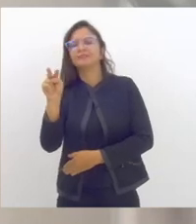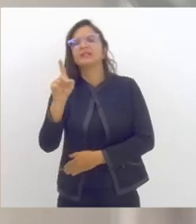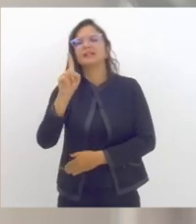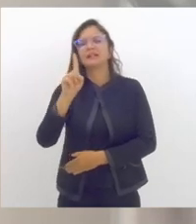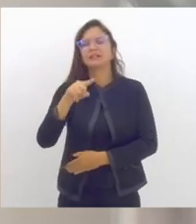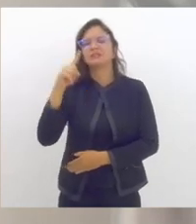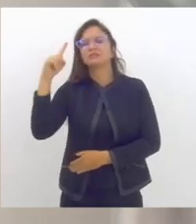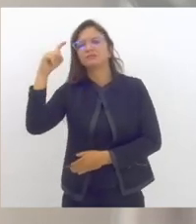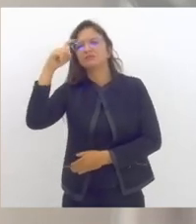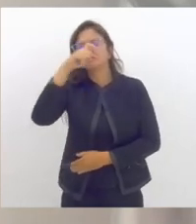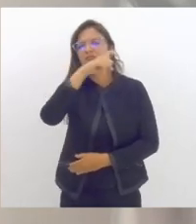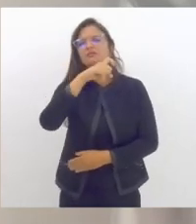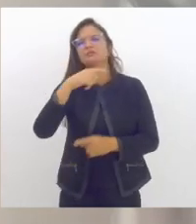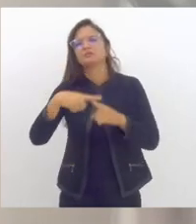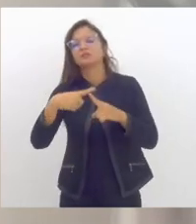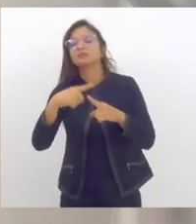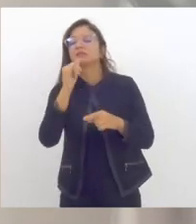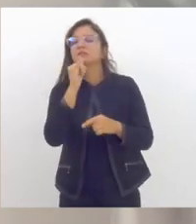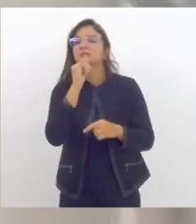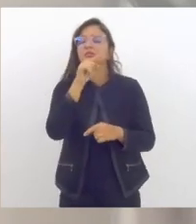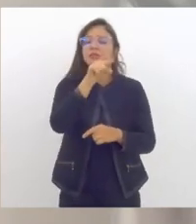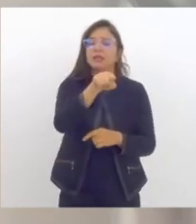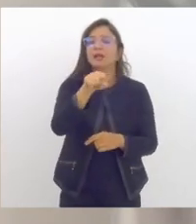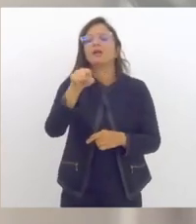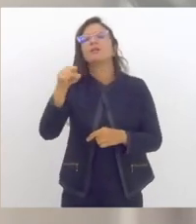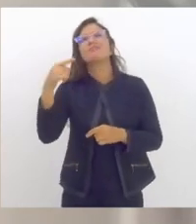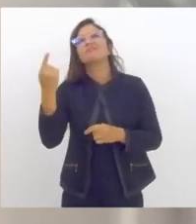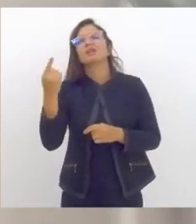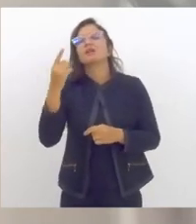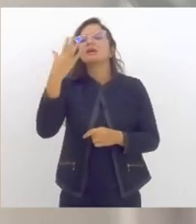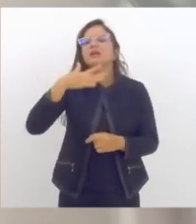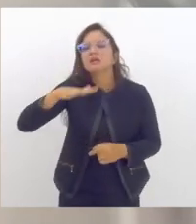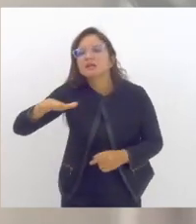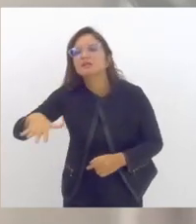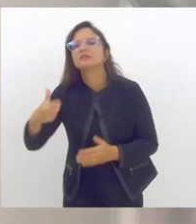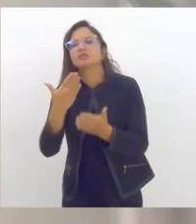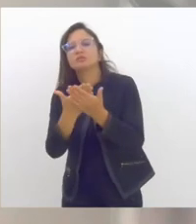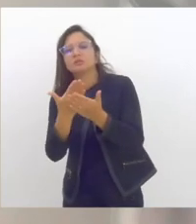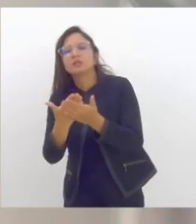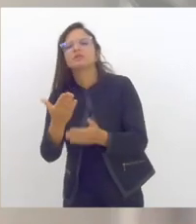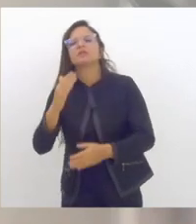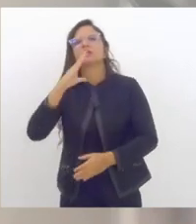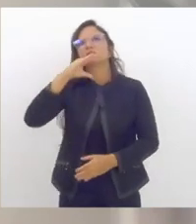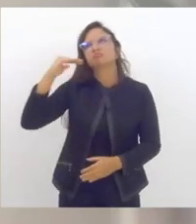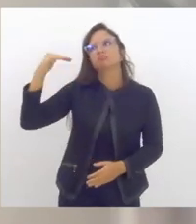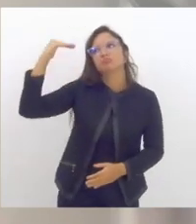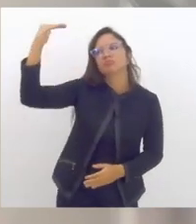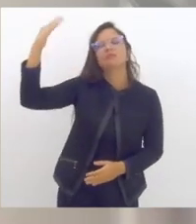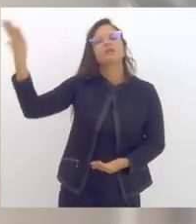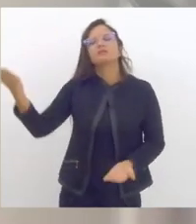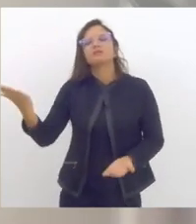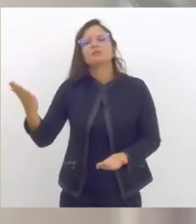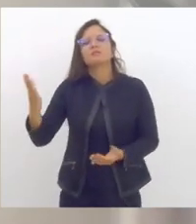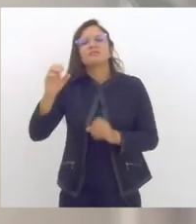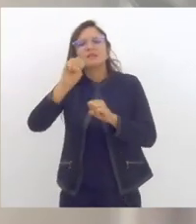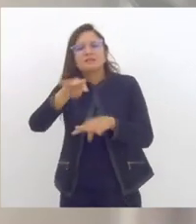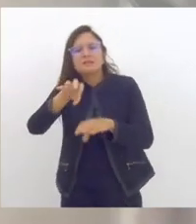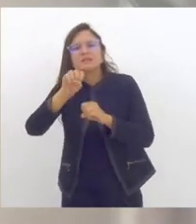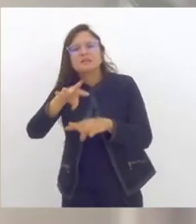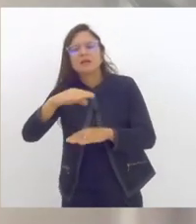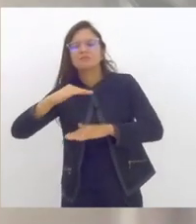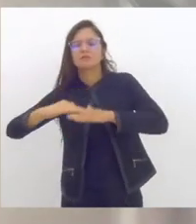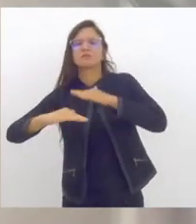formação dos nossos estudantes, de desenvolvimento das crianças e dos adolescentes, a gente vivenciou